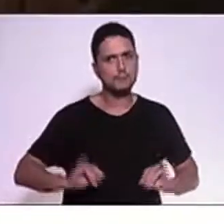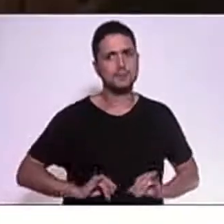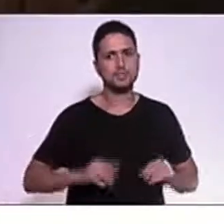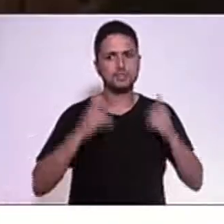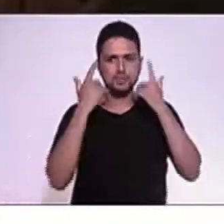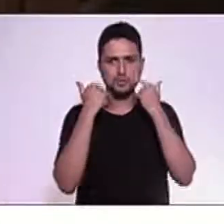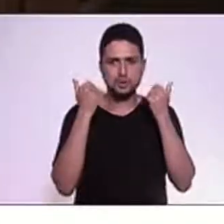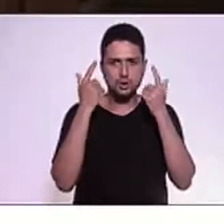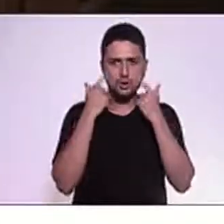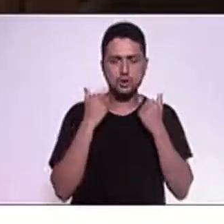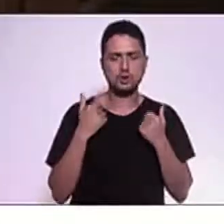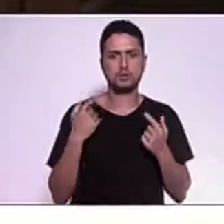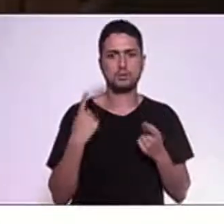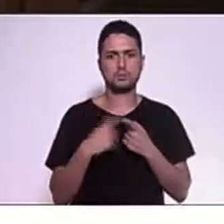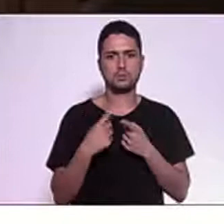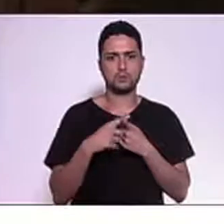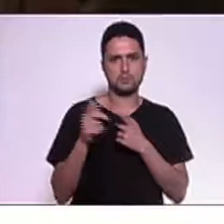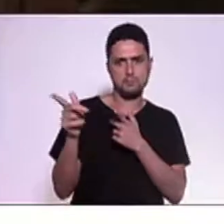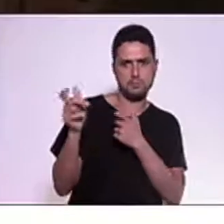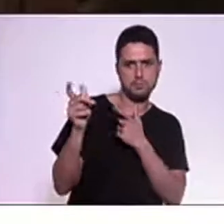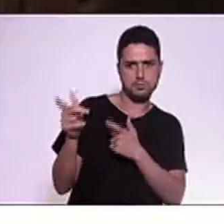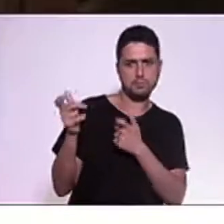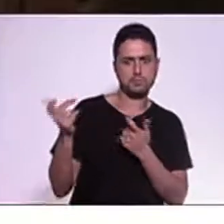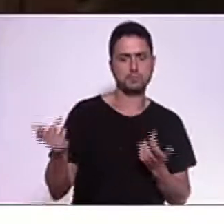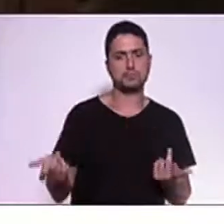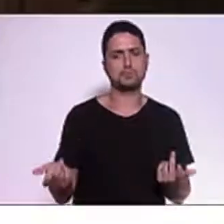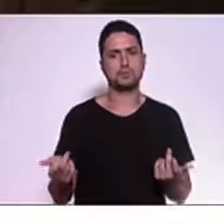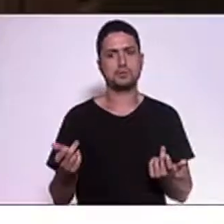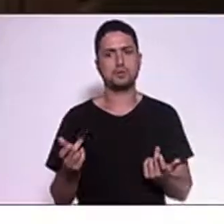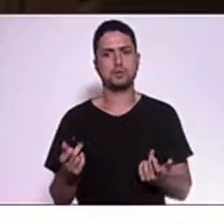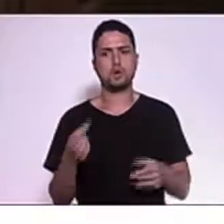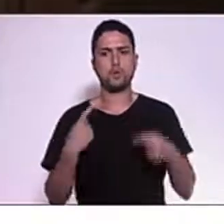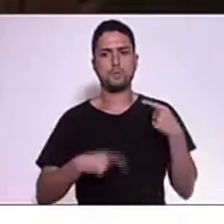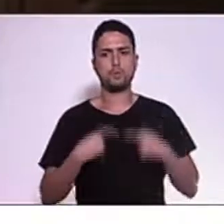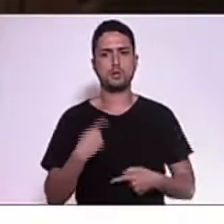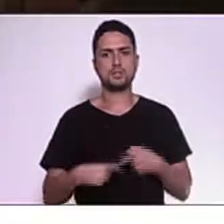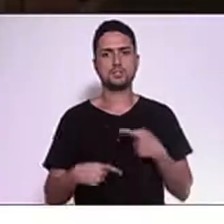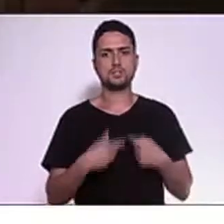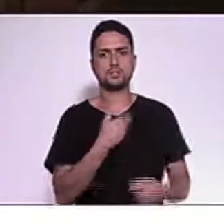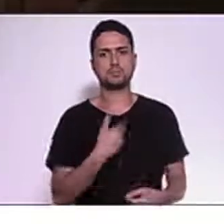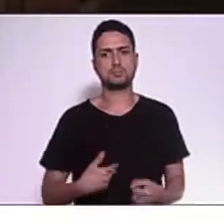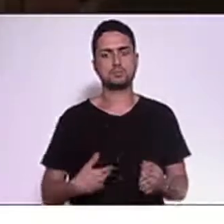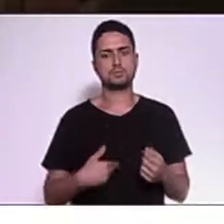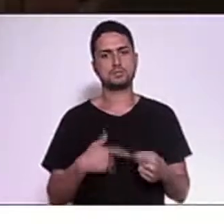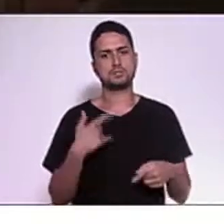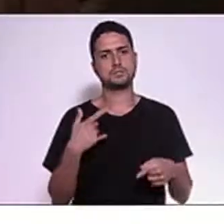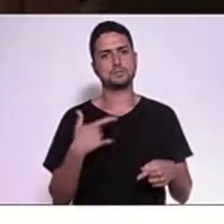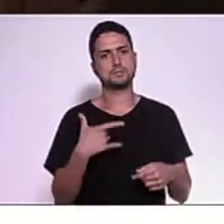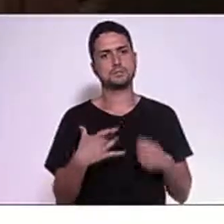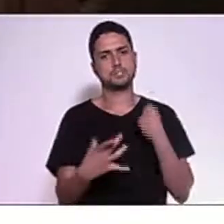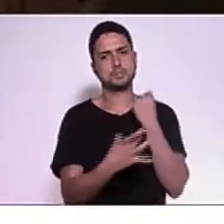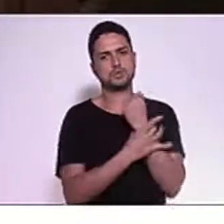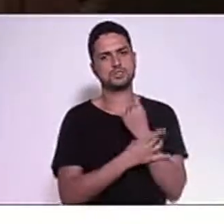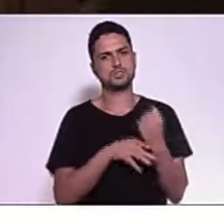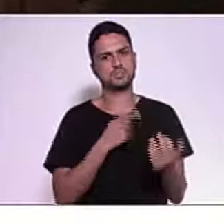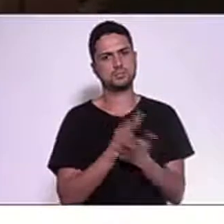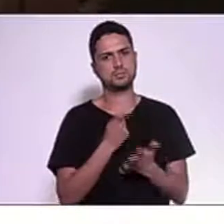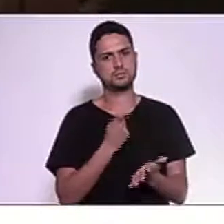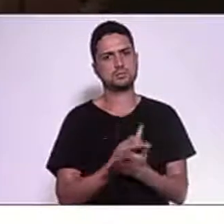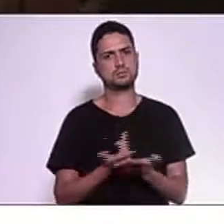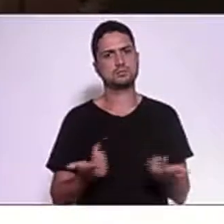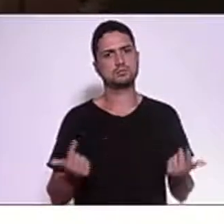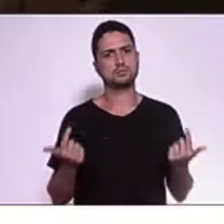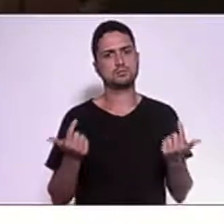diante dos confrontos colocados por uma política pública de segurança, que dispensa a possibilidade de inteligência